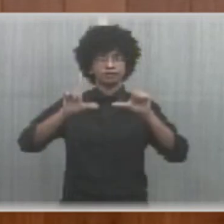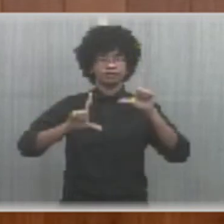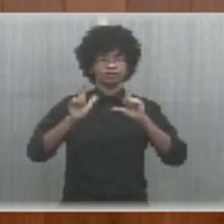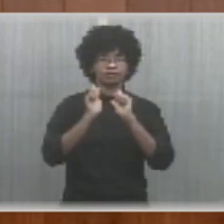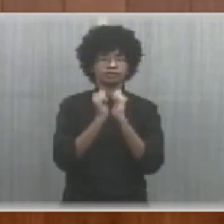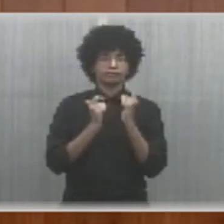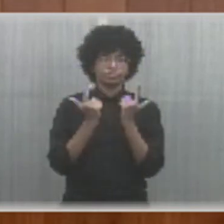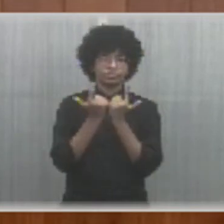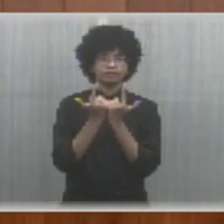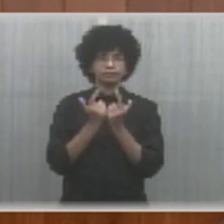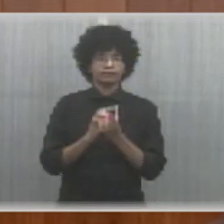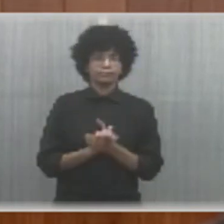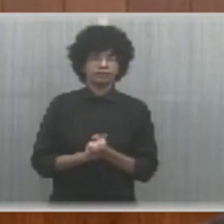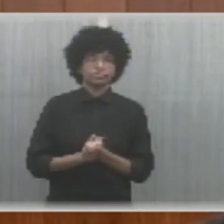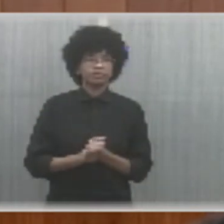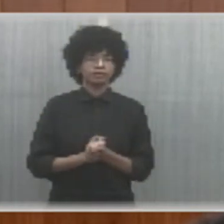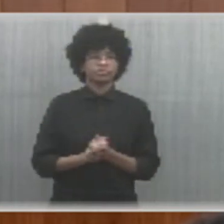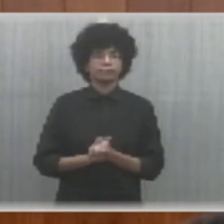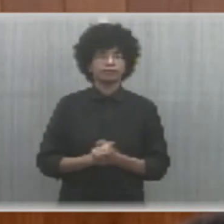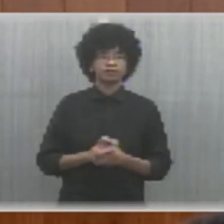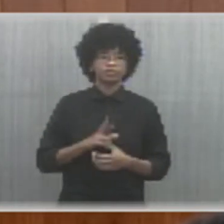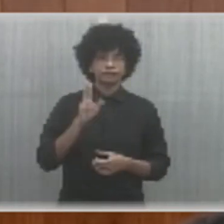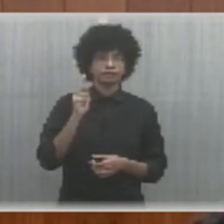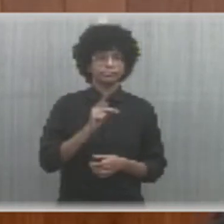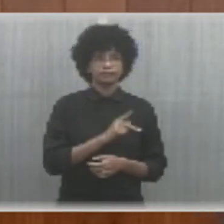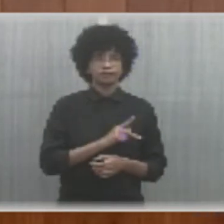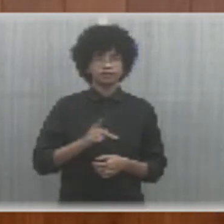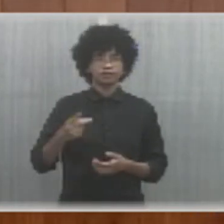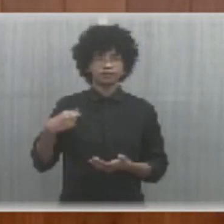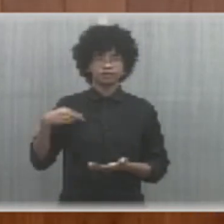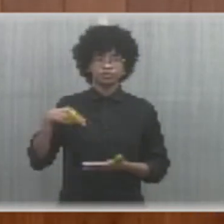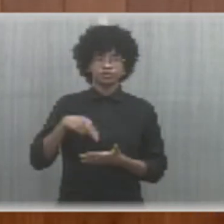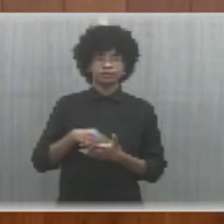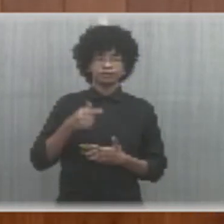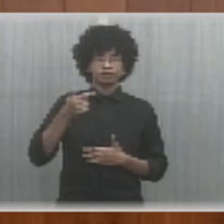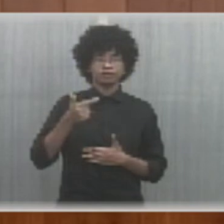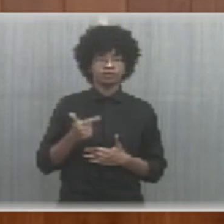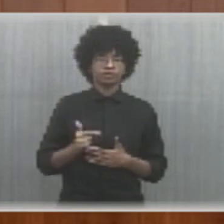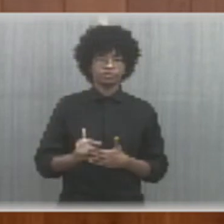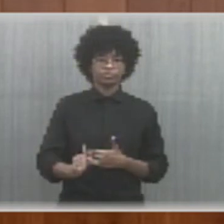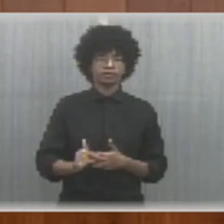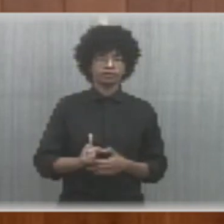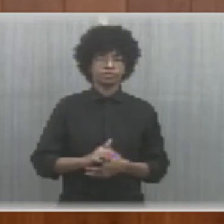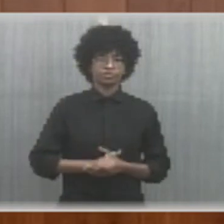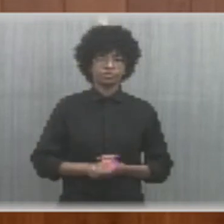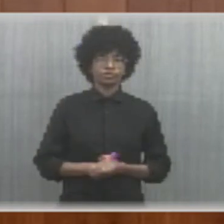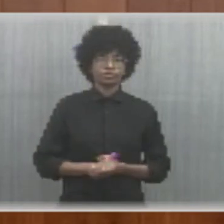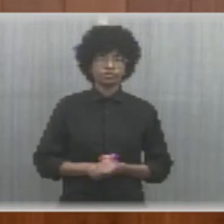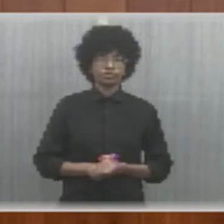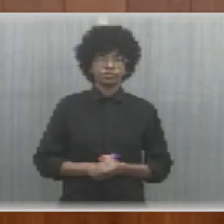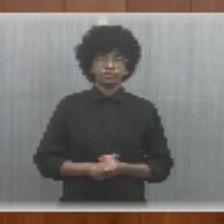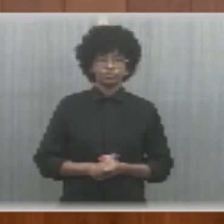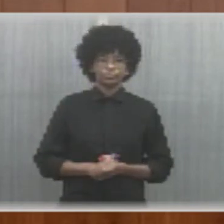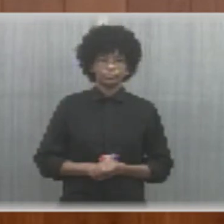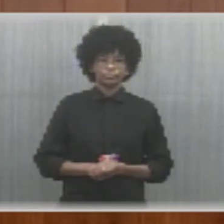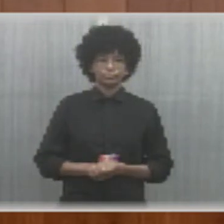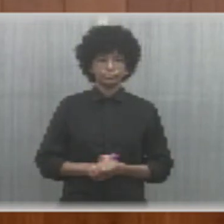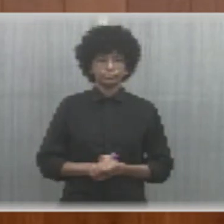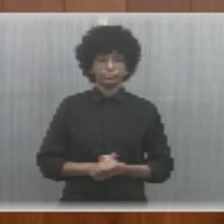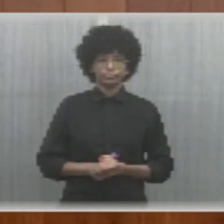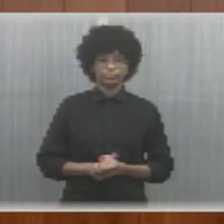Assembleia. Senhor presidente, eu venho novamente aqui, ocupar esse espaço, para falar